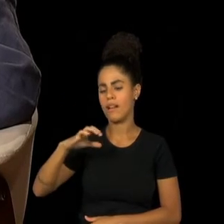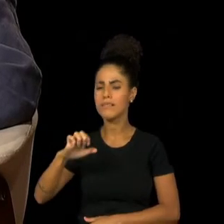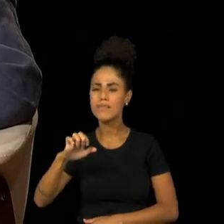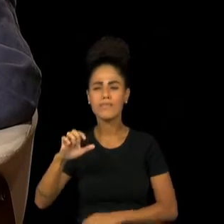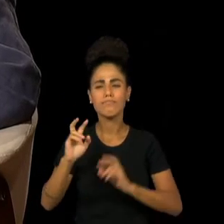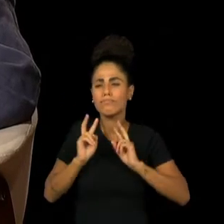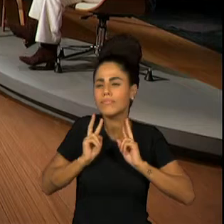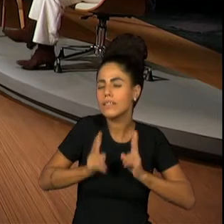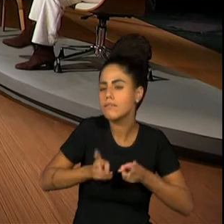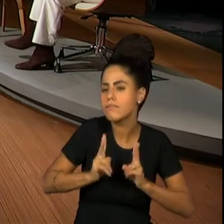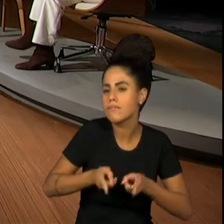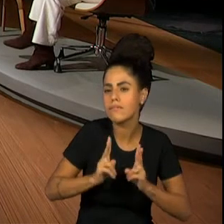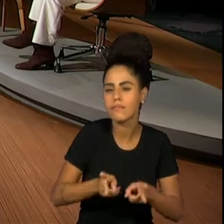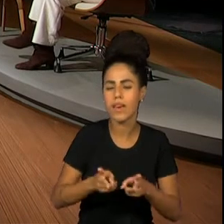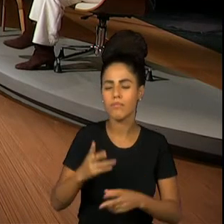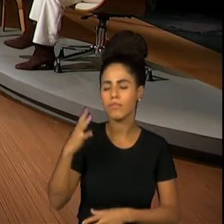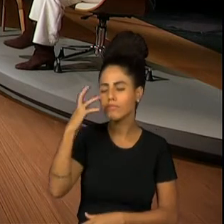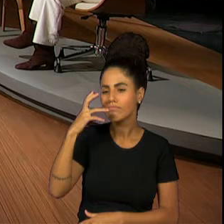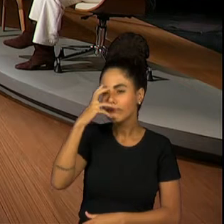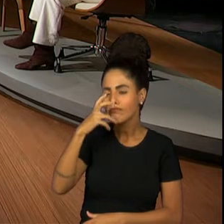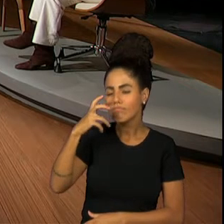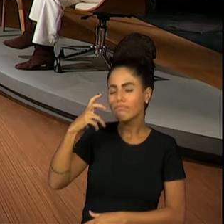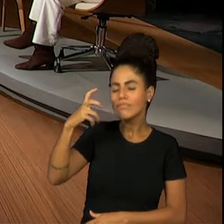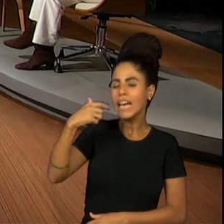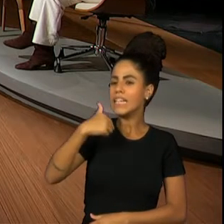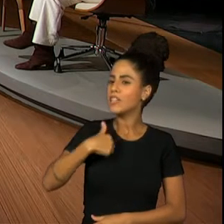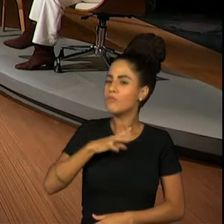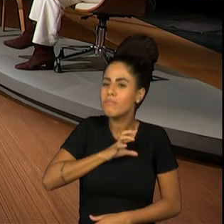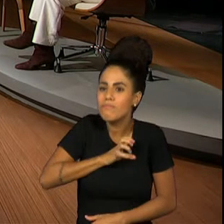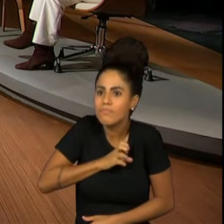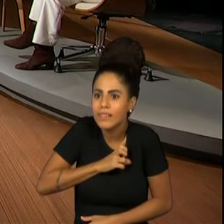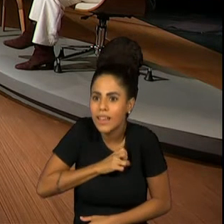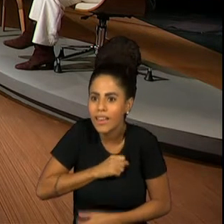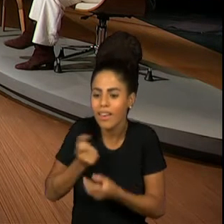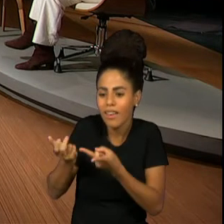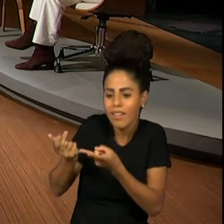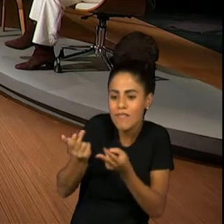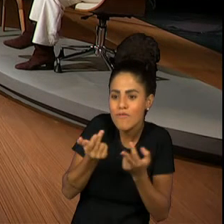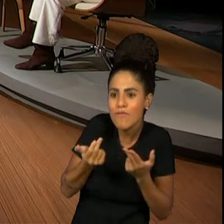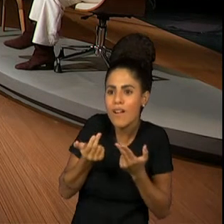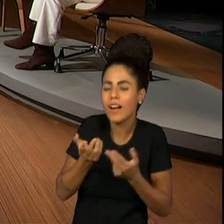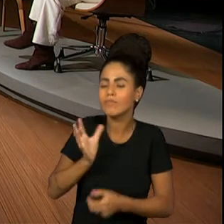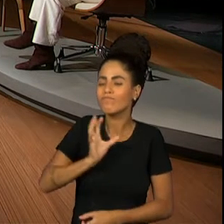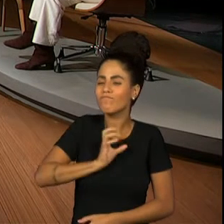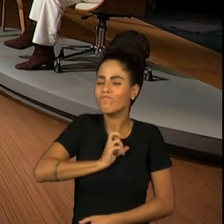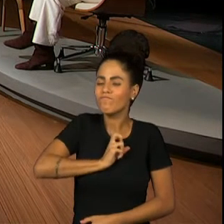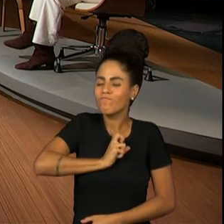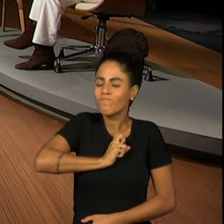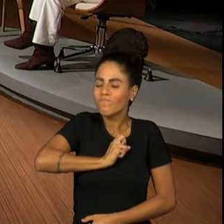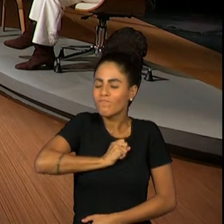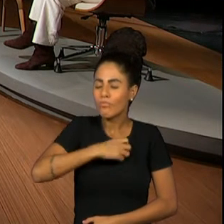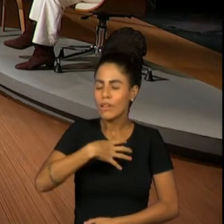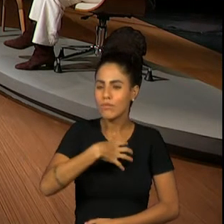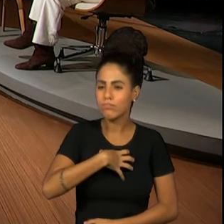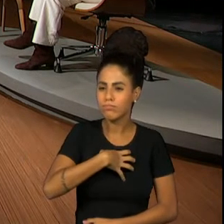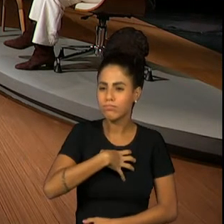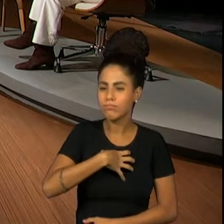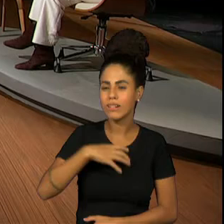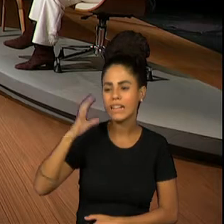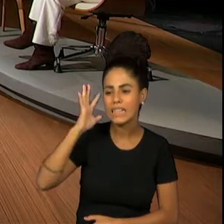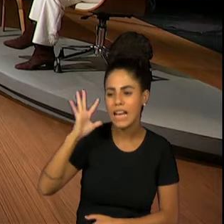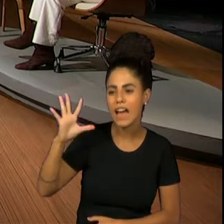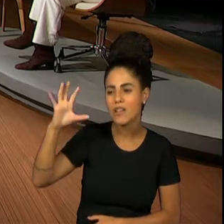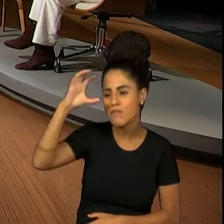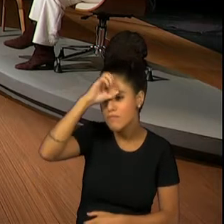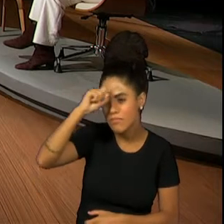de formação. E eu peguei também um pouco esse gosto. Eu acho que isso cria uma bagagem de humanidade na gente